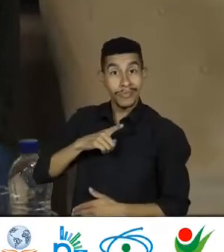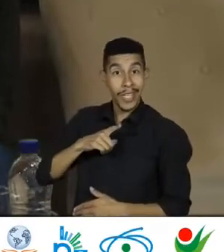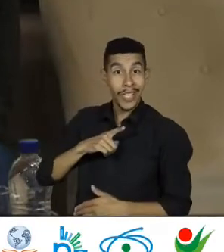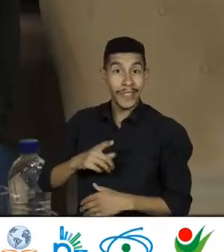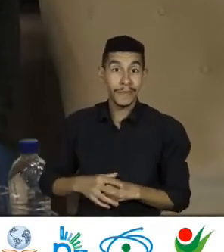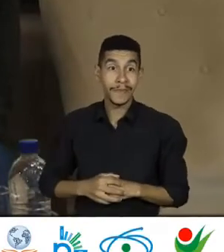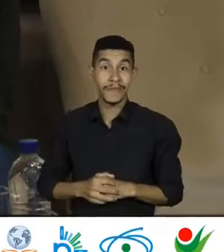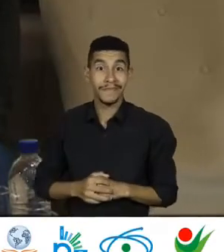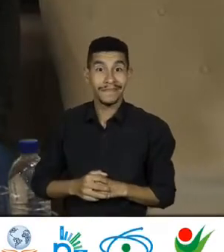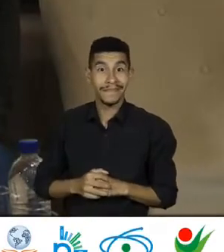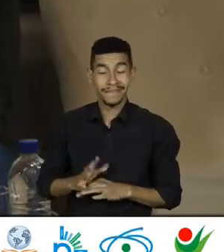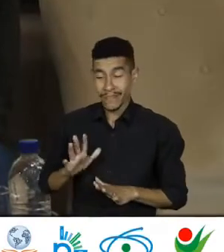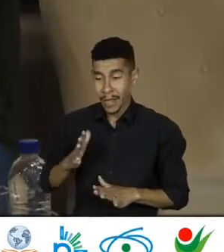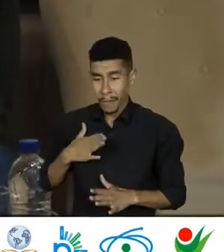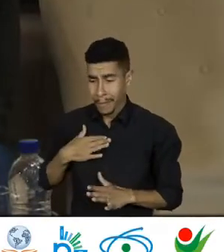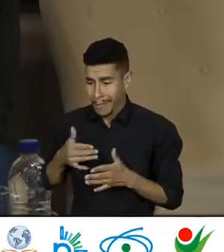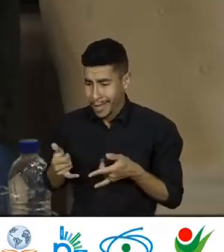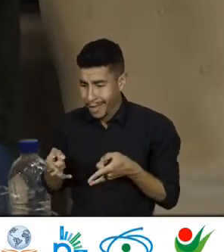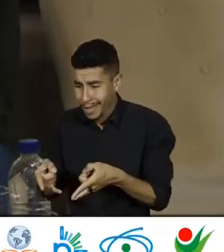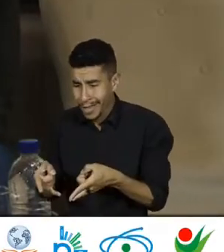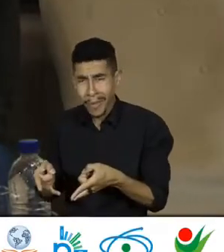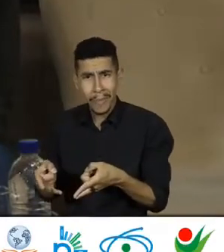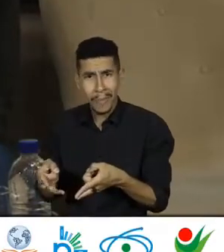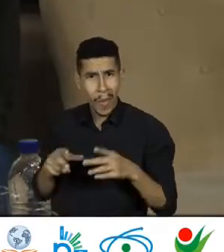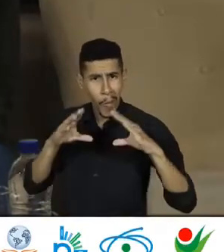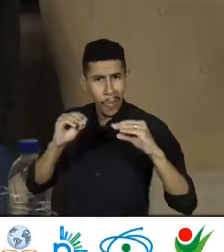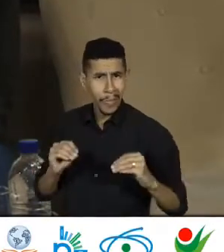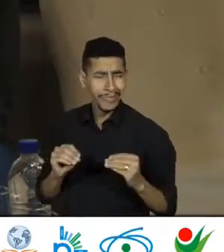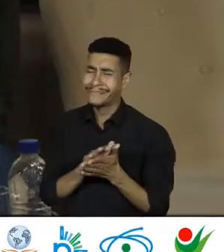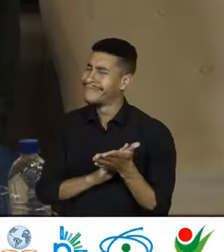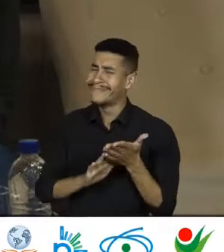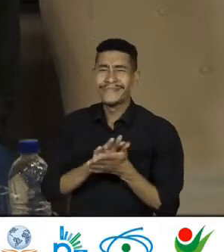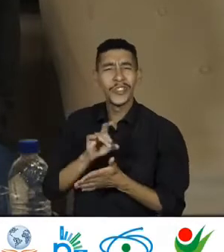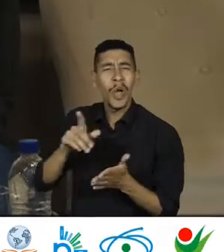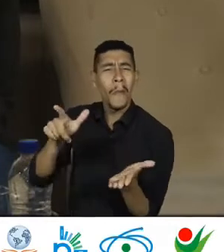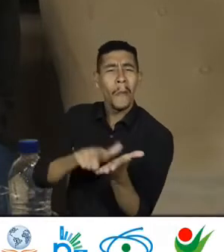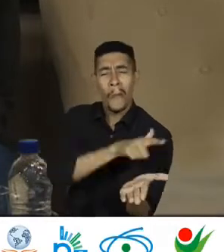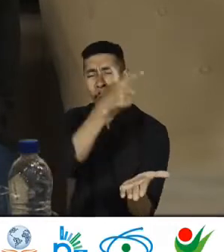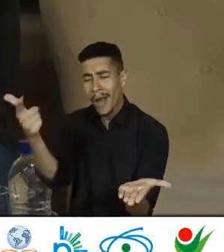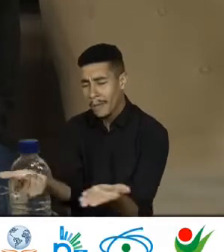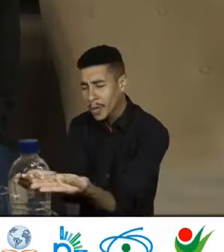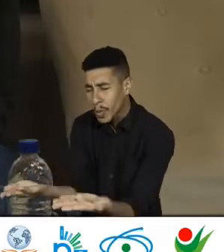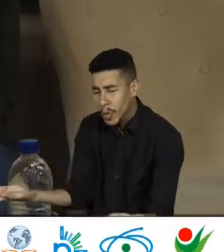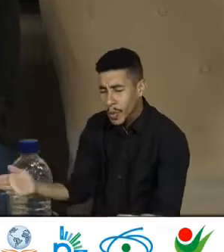Na nossa cama é só um jornal No céu um